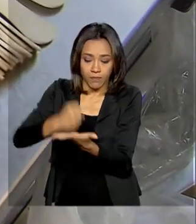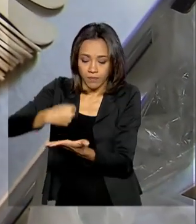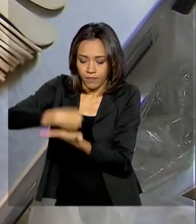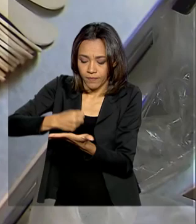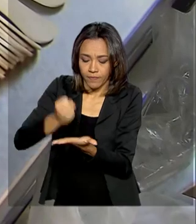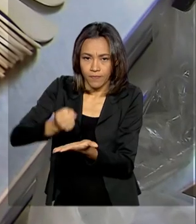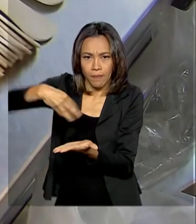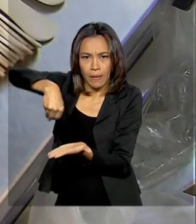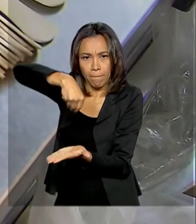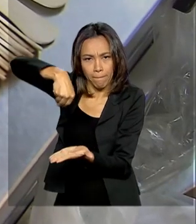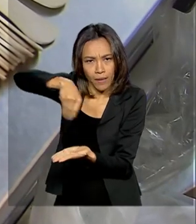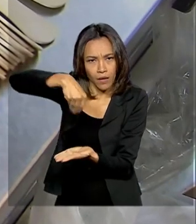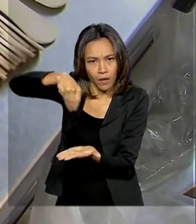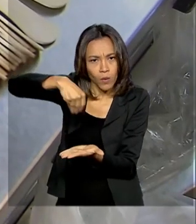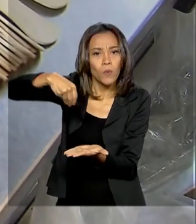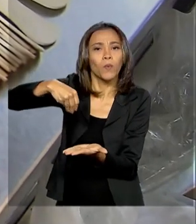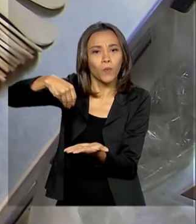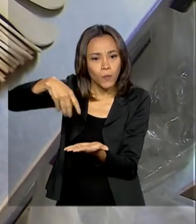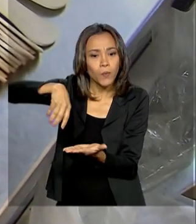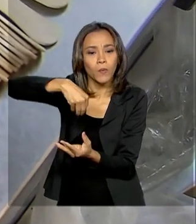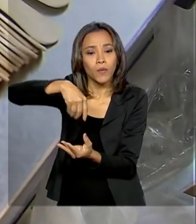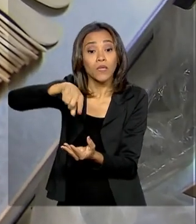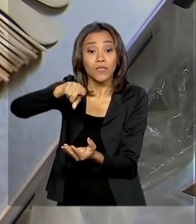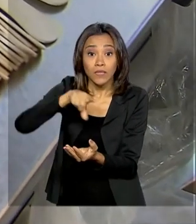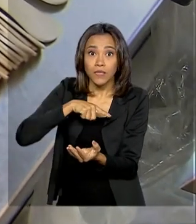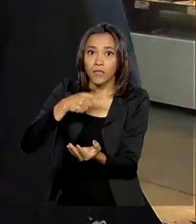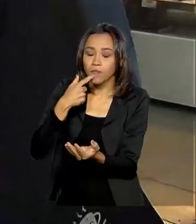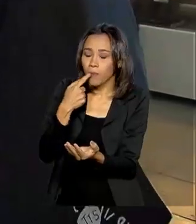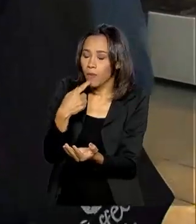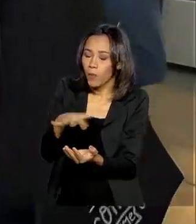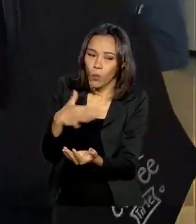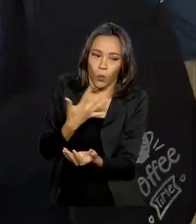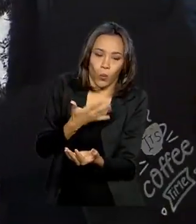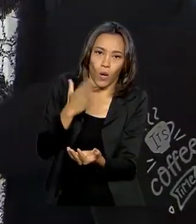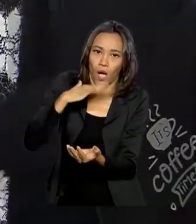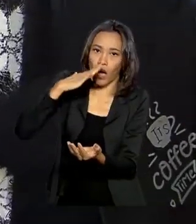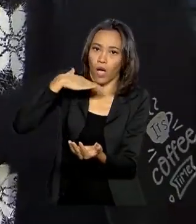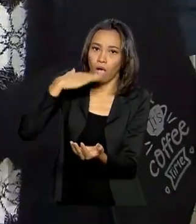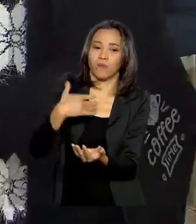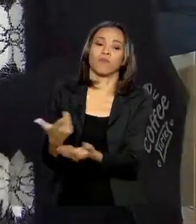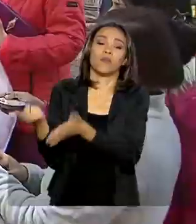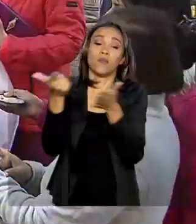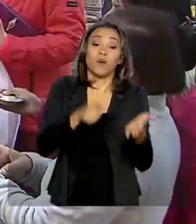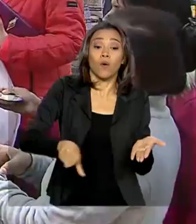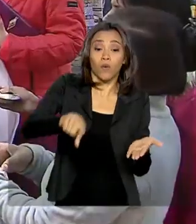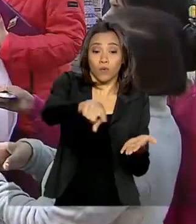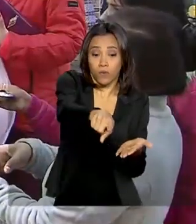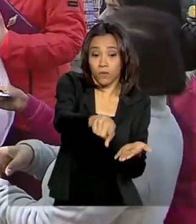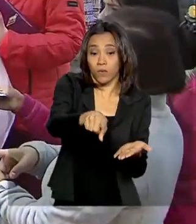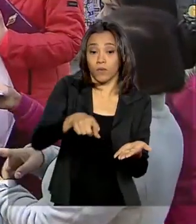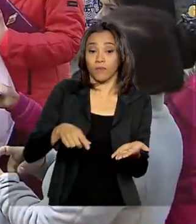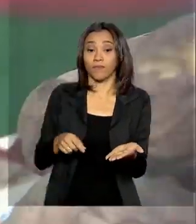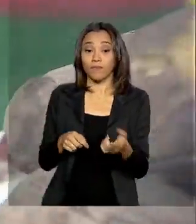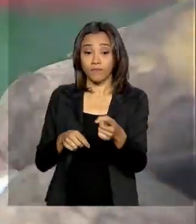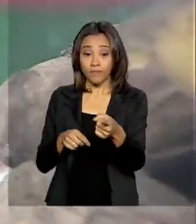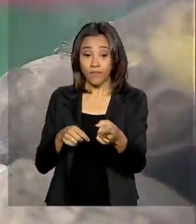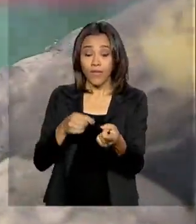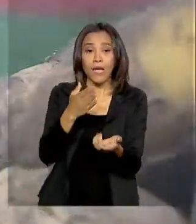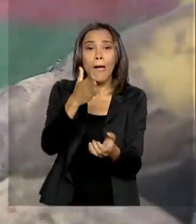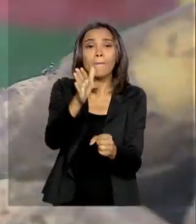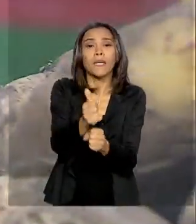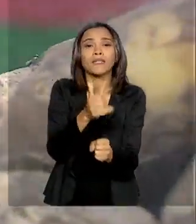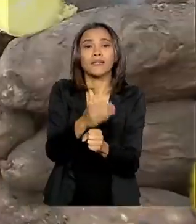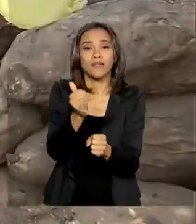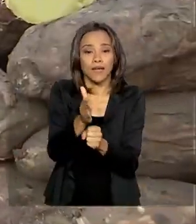especiarias e também bastante apimentado. E tem mais maçala. Nesse prato aí, uma batata